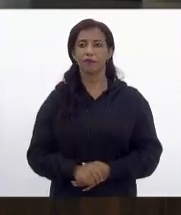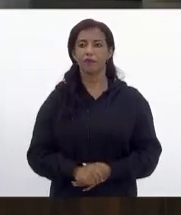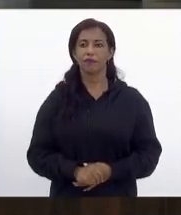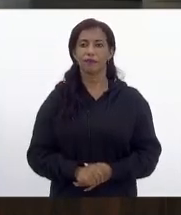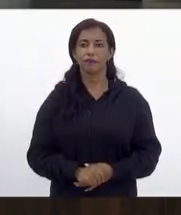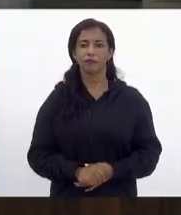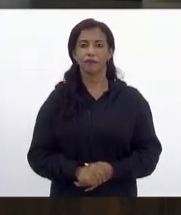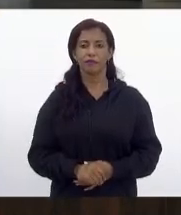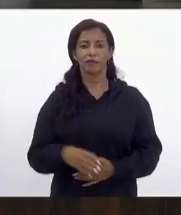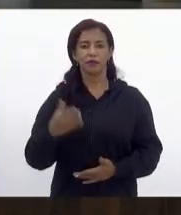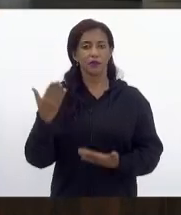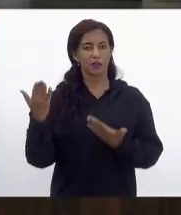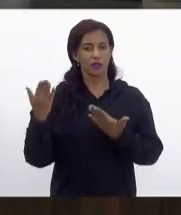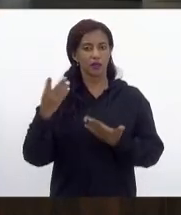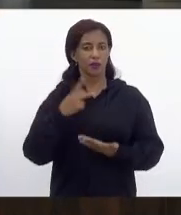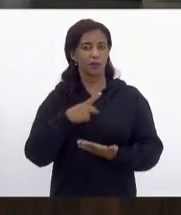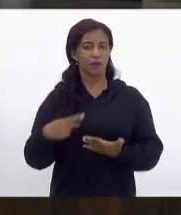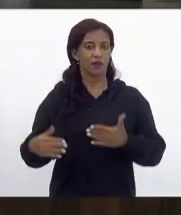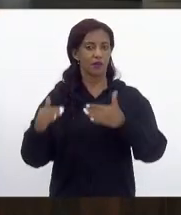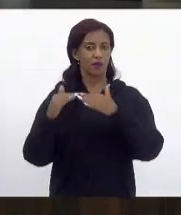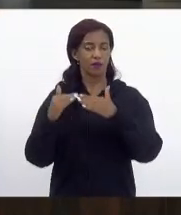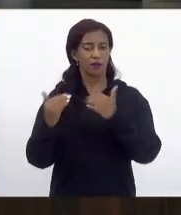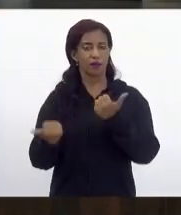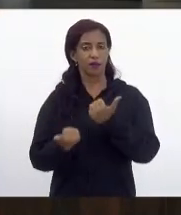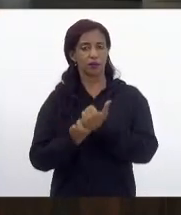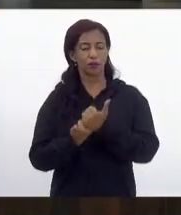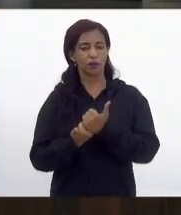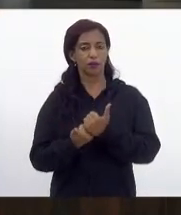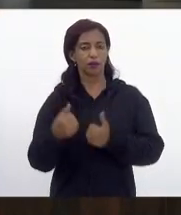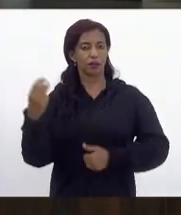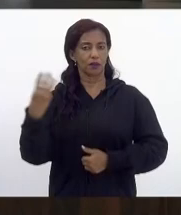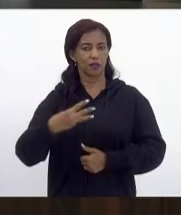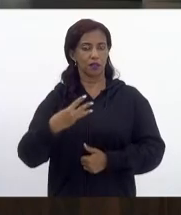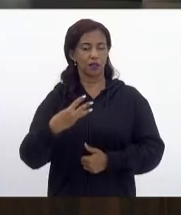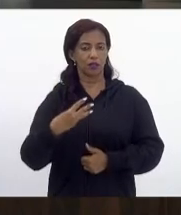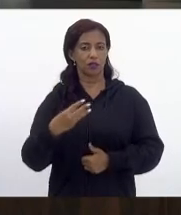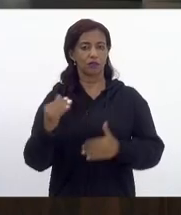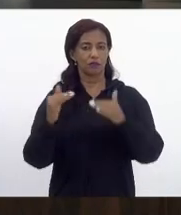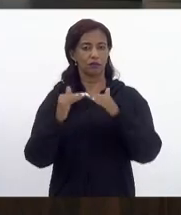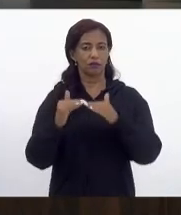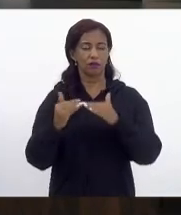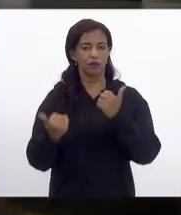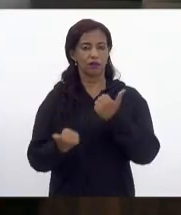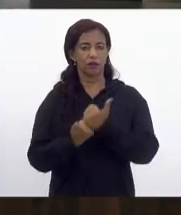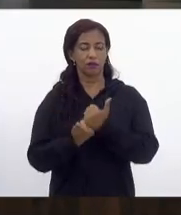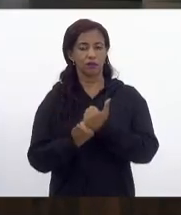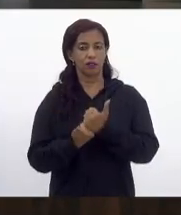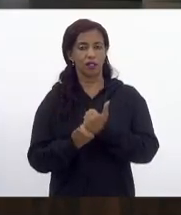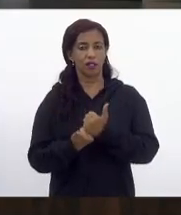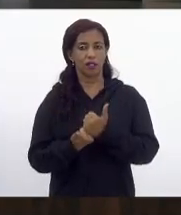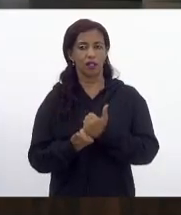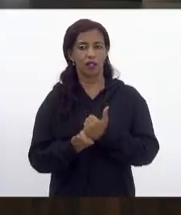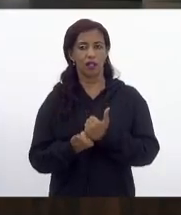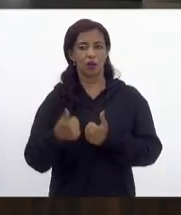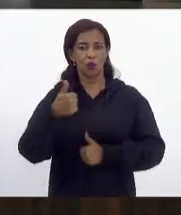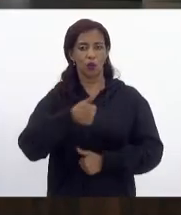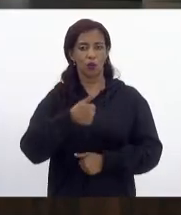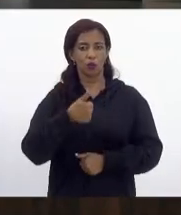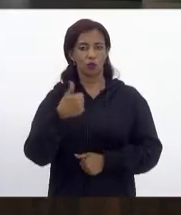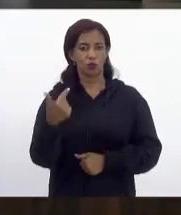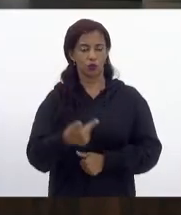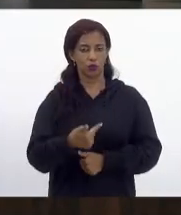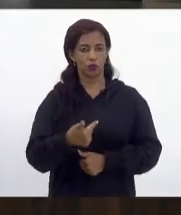Sr. Presidente, parecer é favorável com subemenda emenda 3, favorável com subemenda aglutinativas emendas 1